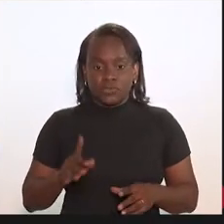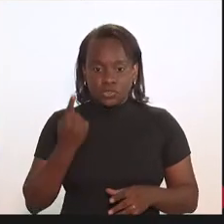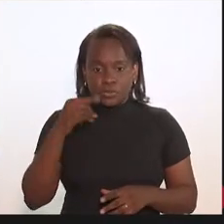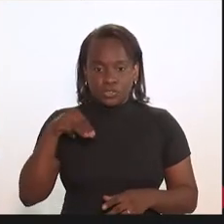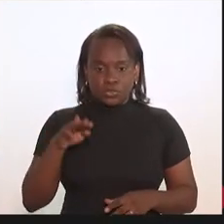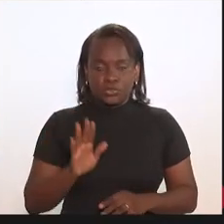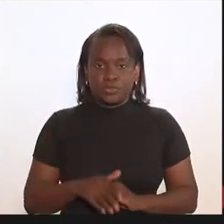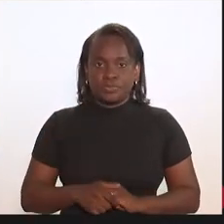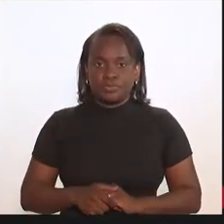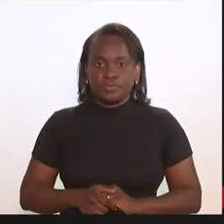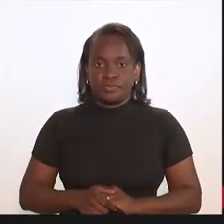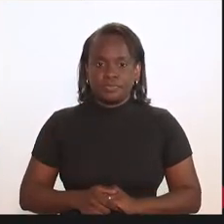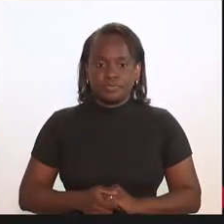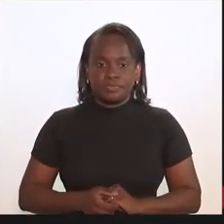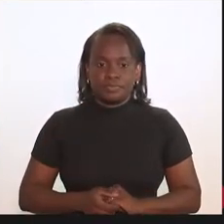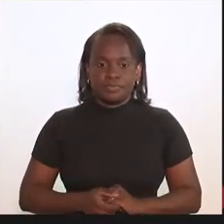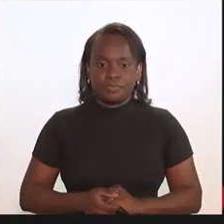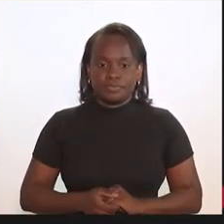só um minutinho.